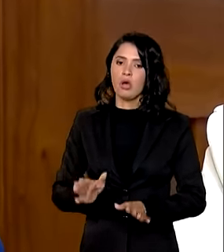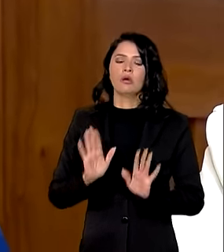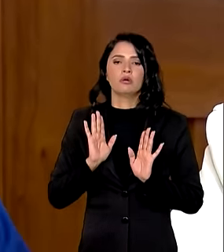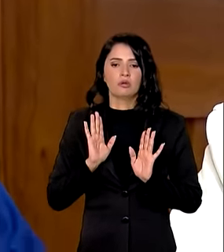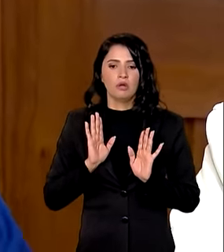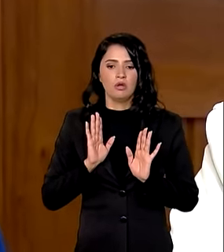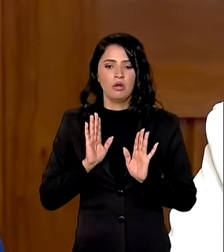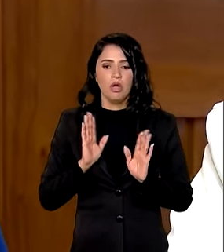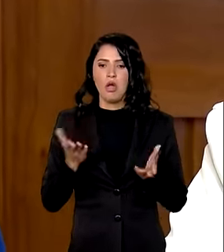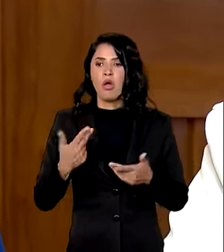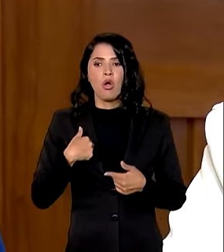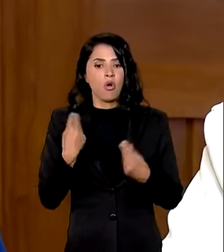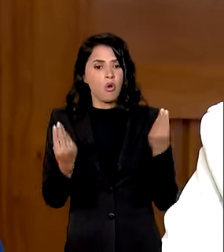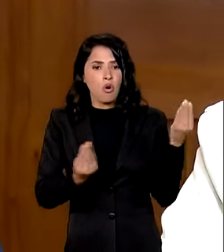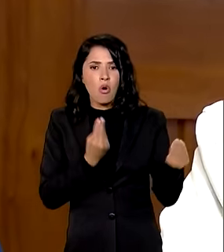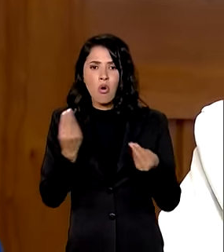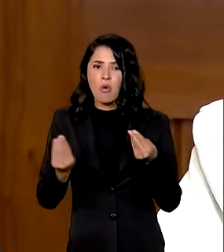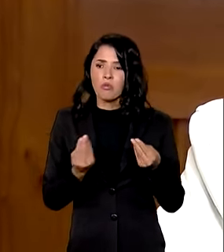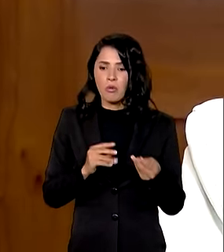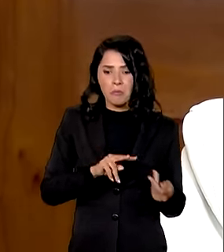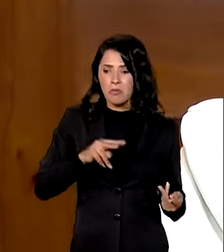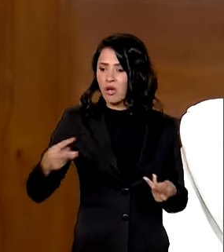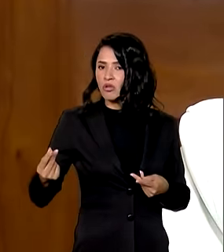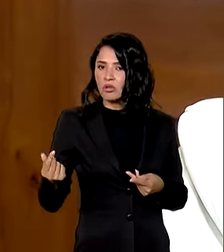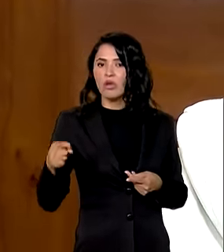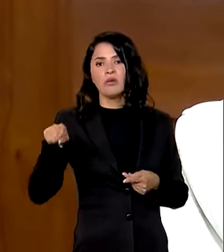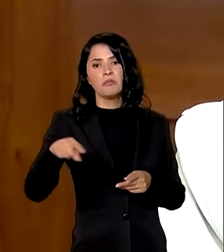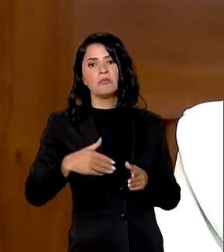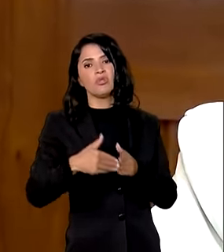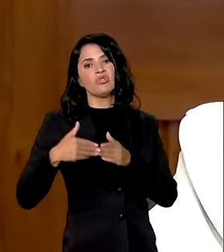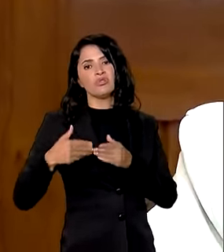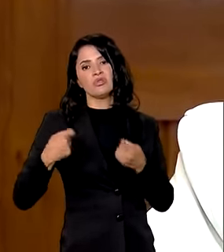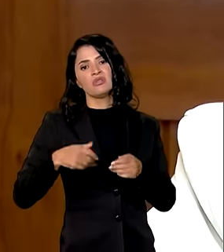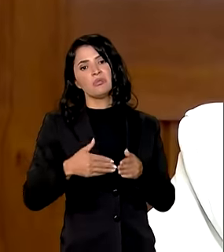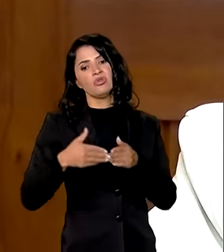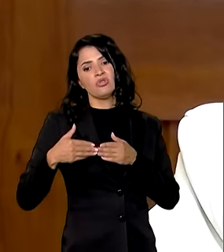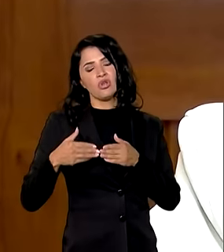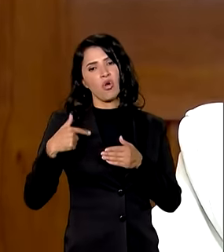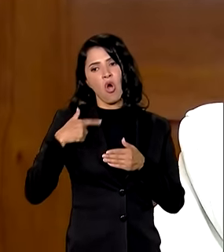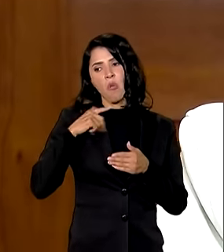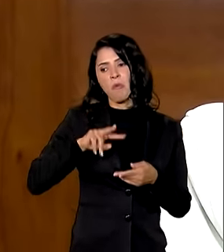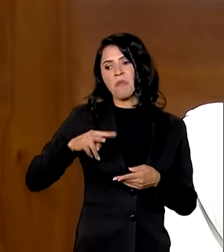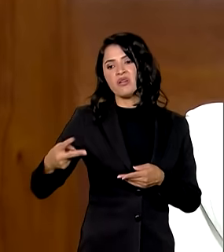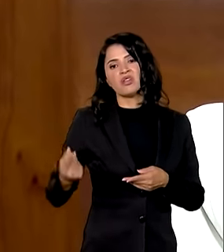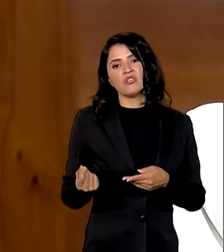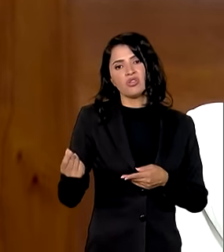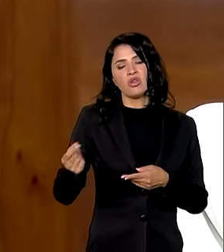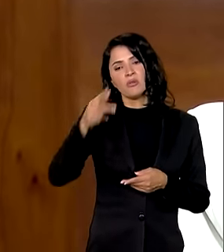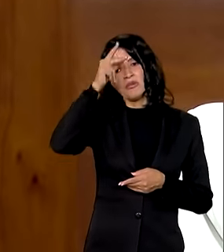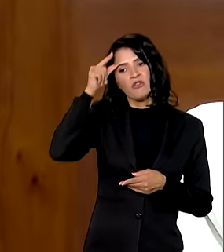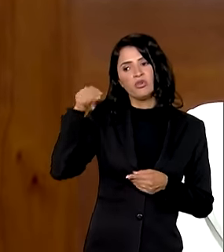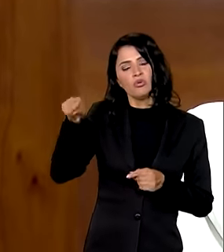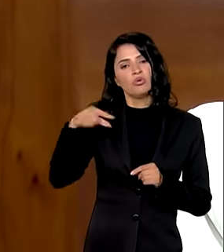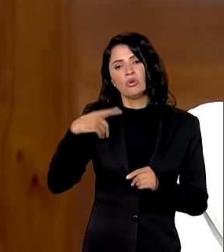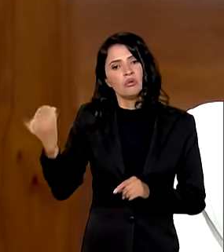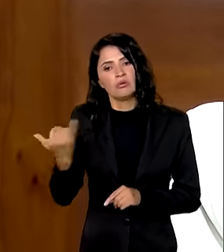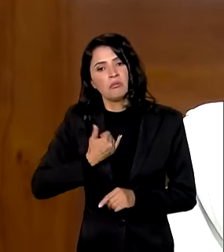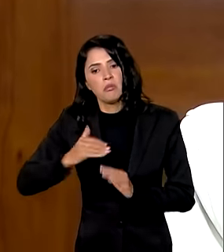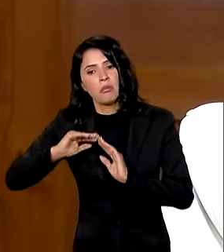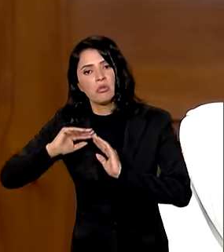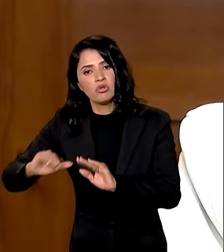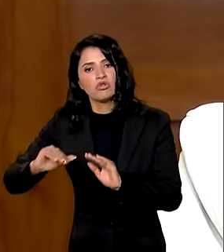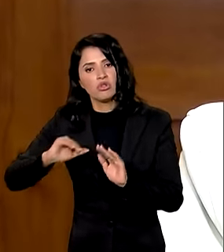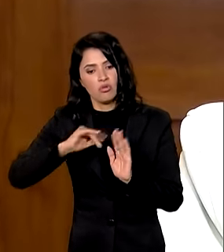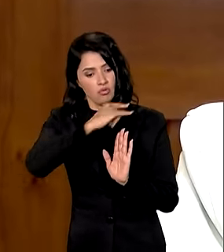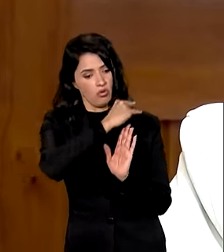nós não podemos passar dinheiro sem as pessoas solicitarem como é que eu vou passar dinheiro para uma prefeitura que quem tem a